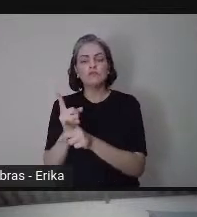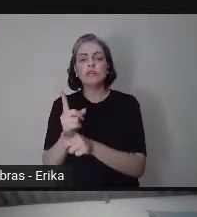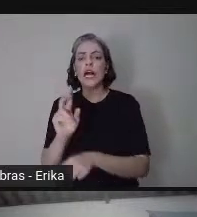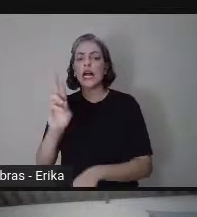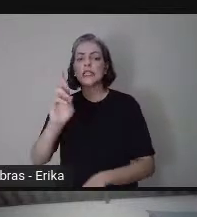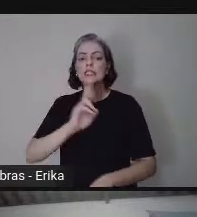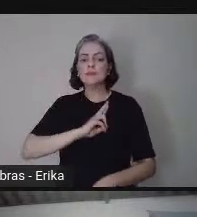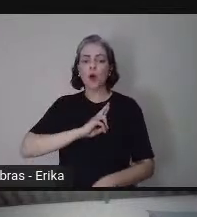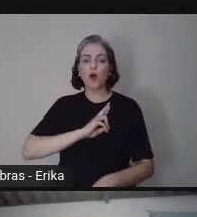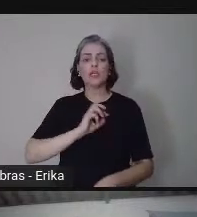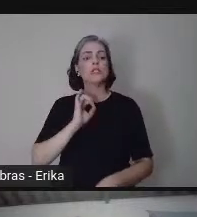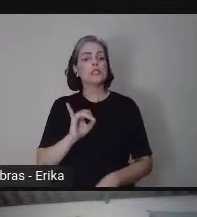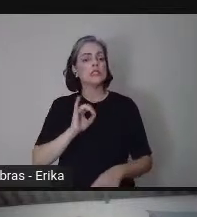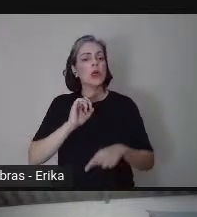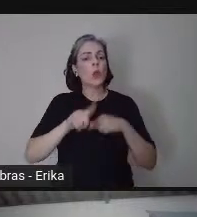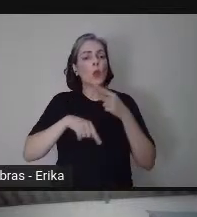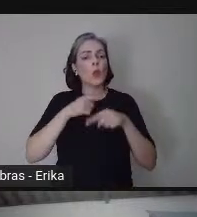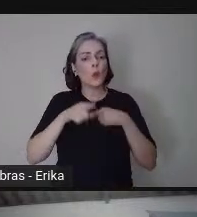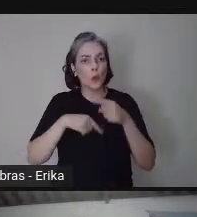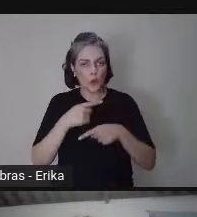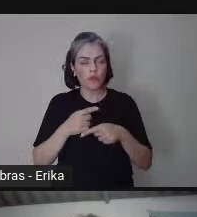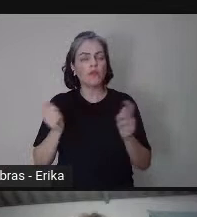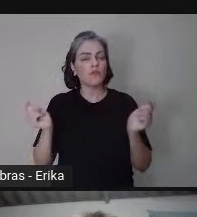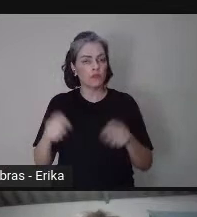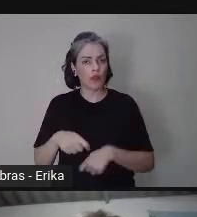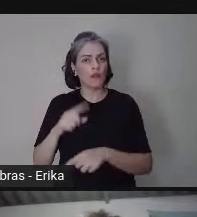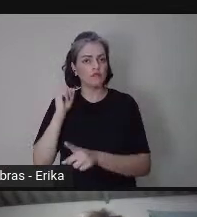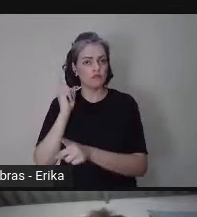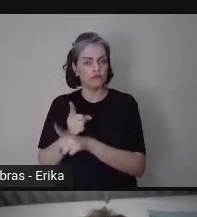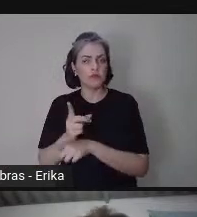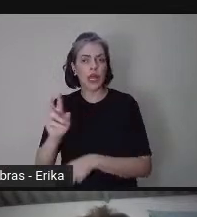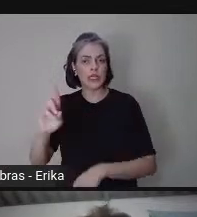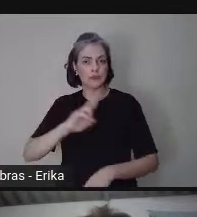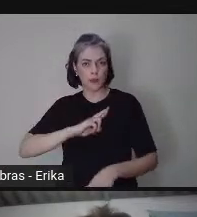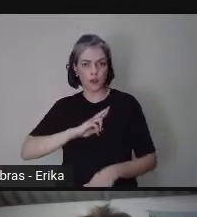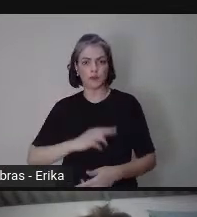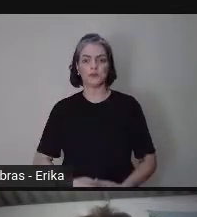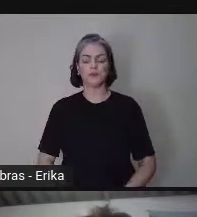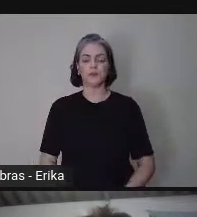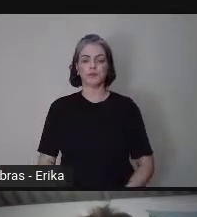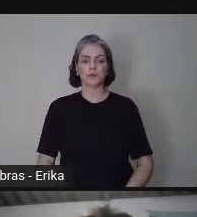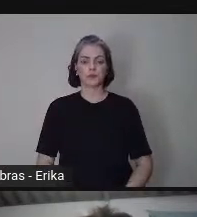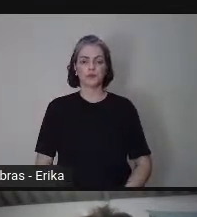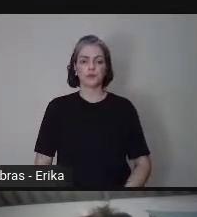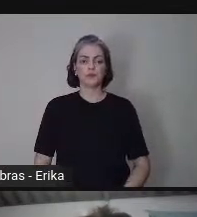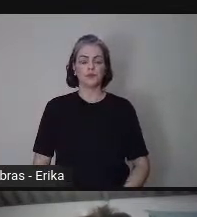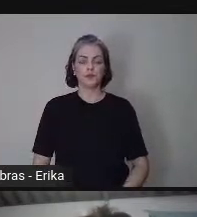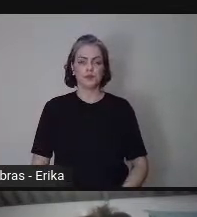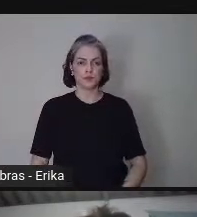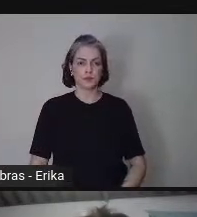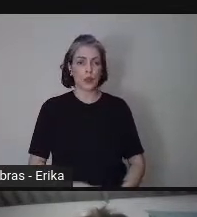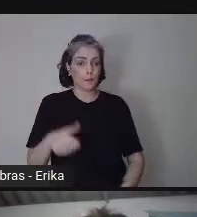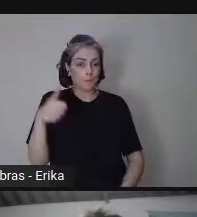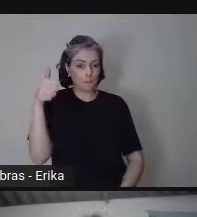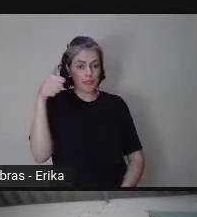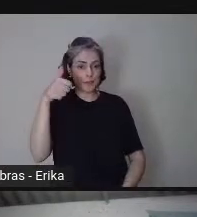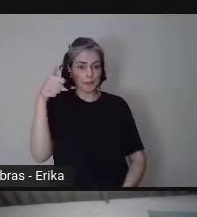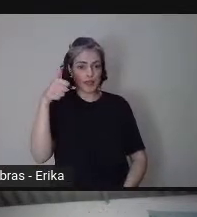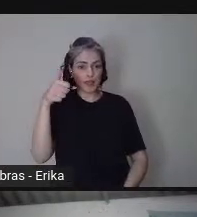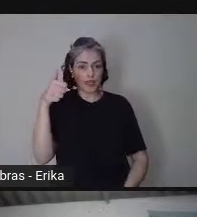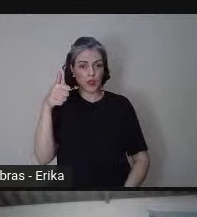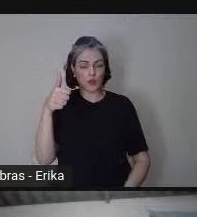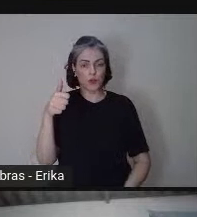as dúvidas que vão chegando. Então, nesse primeiro item aqui, que eu estou passando o mouse,